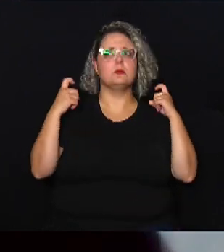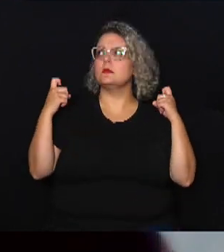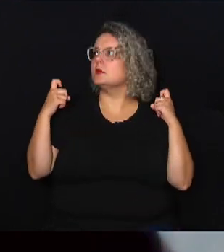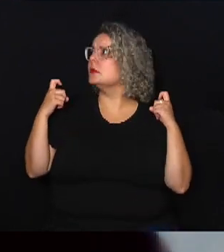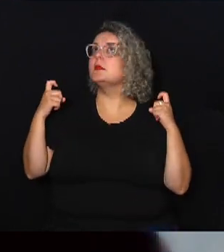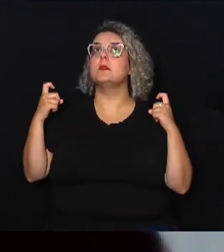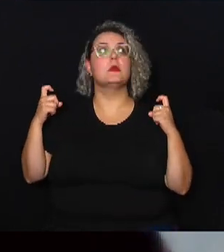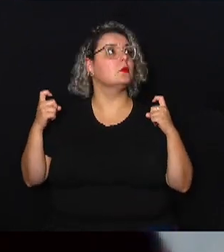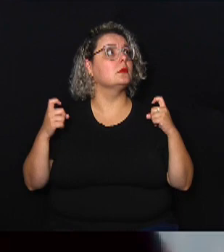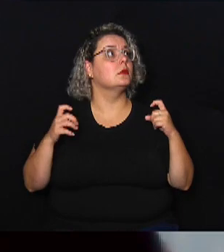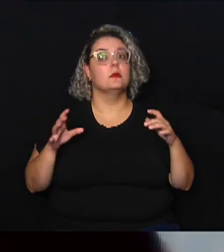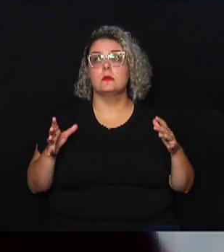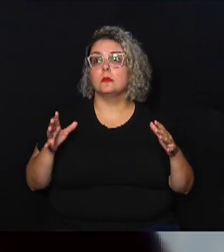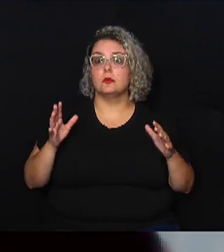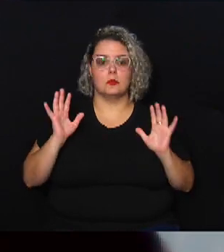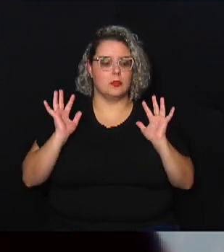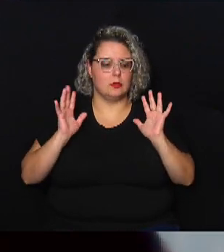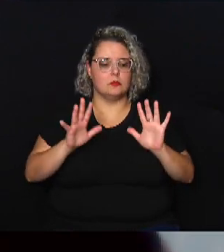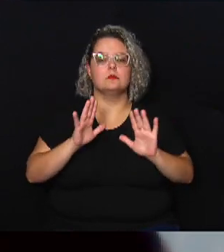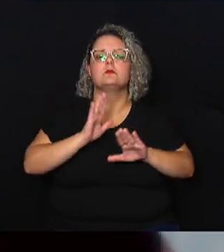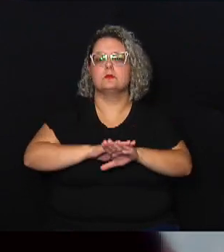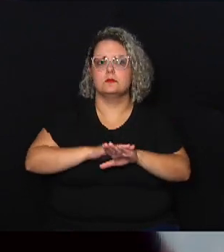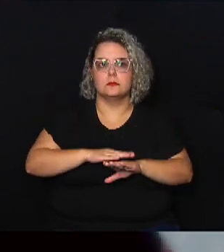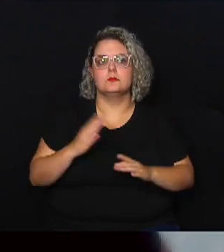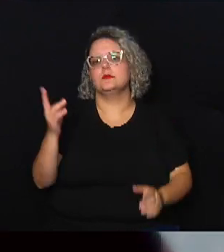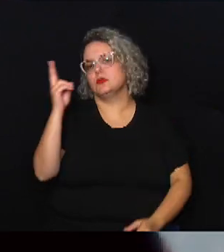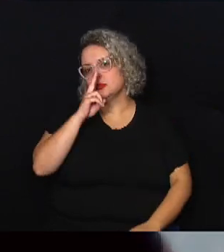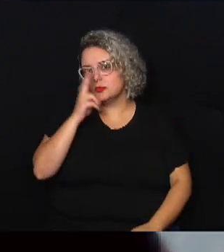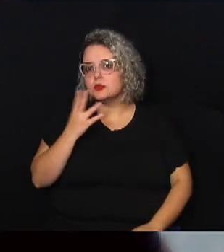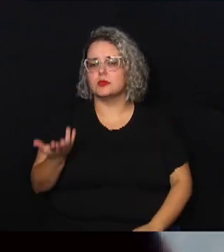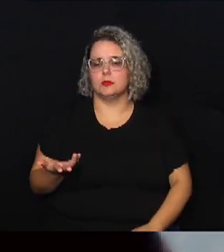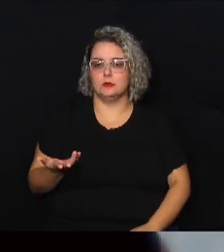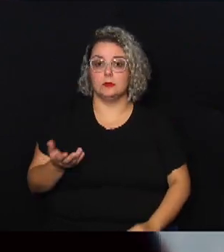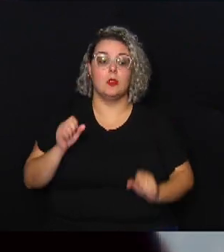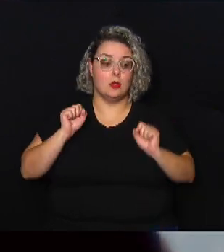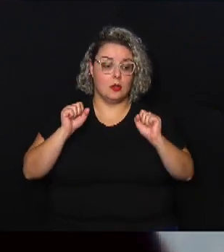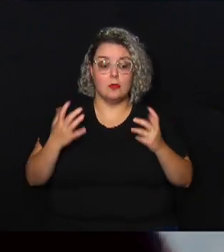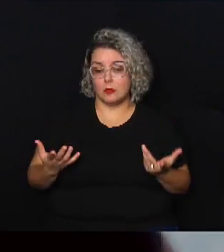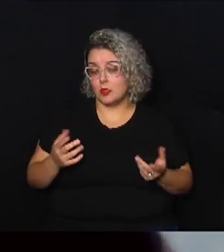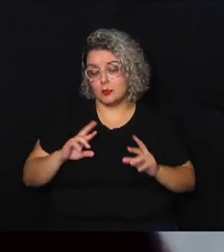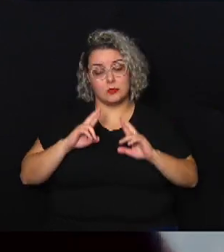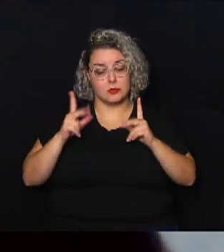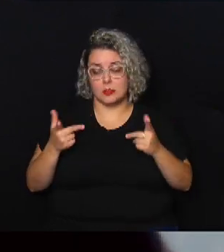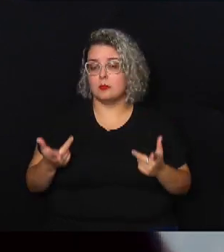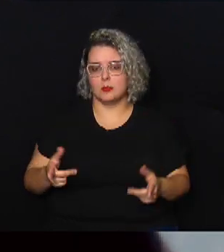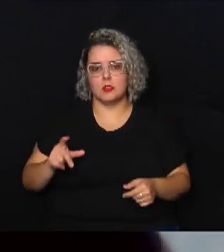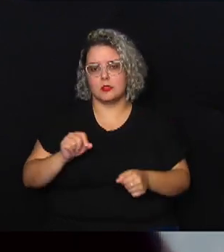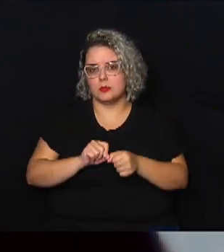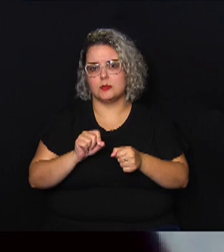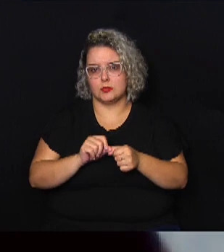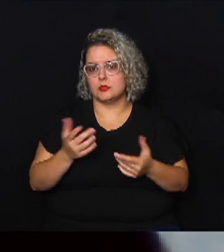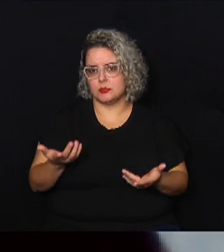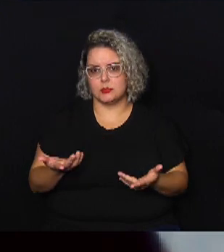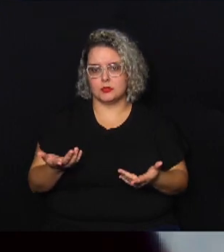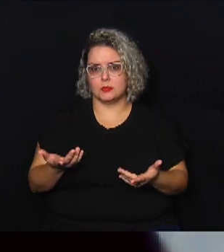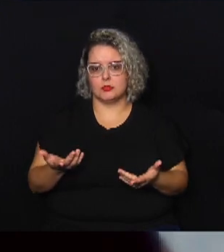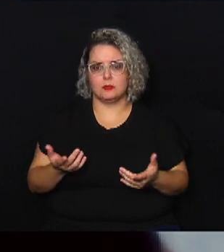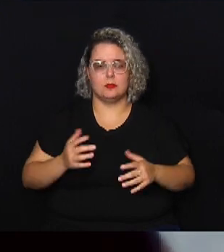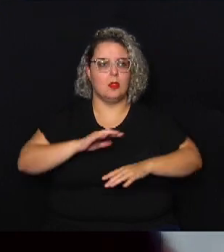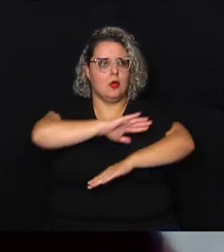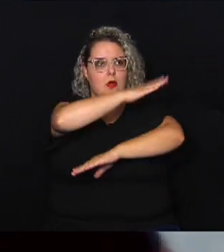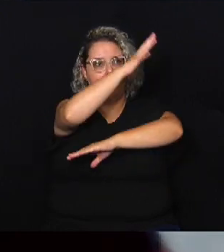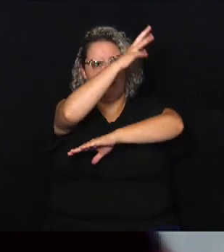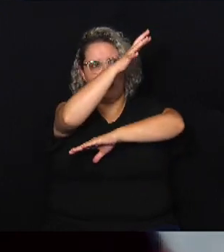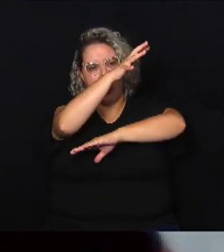atue em casos de emergência isso pode fazer uma diferença no caso de um deslizamento